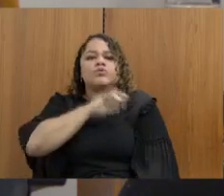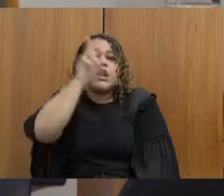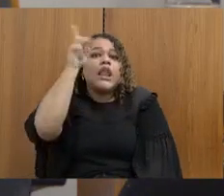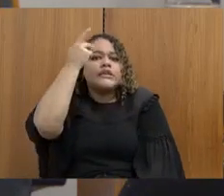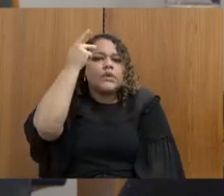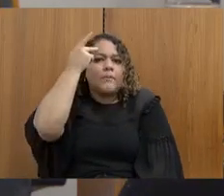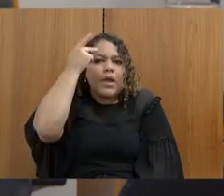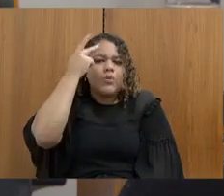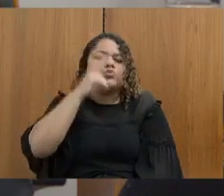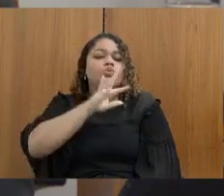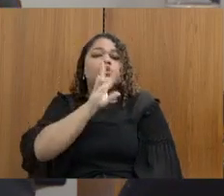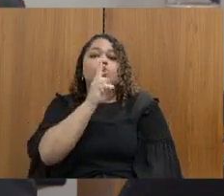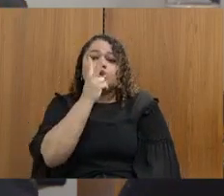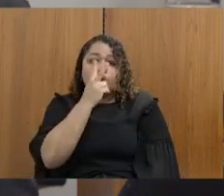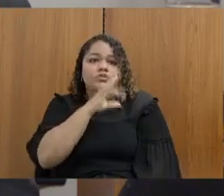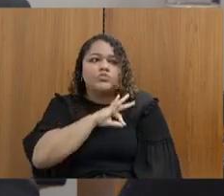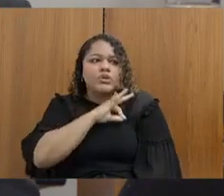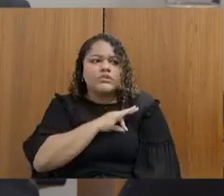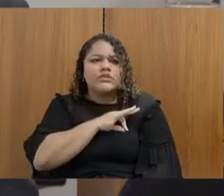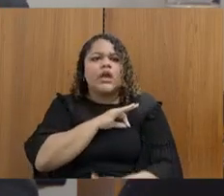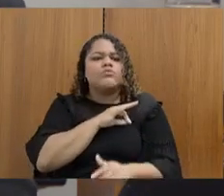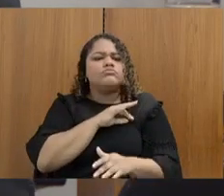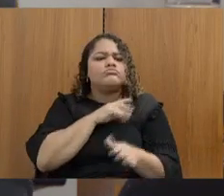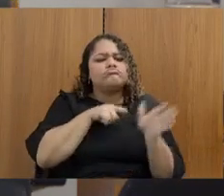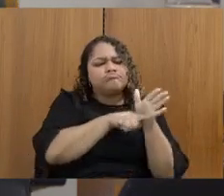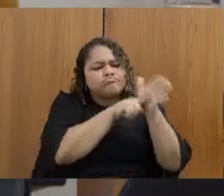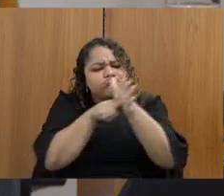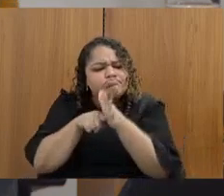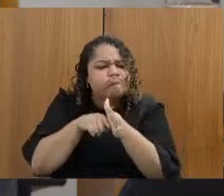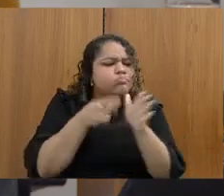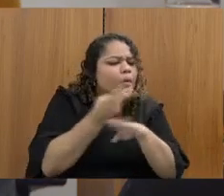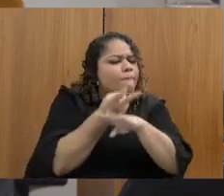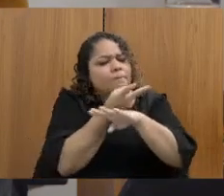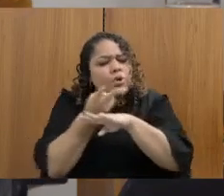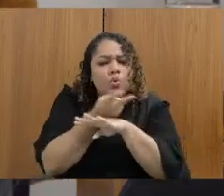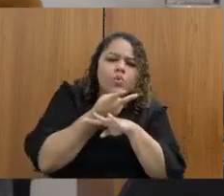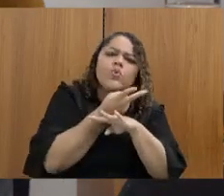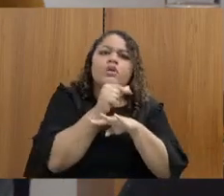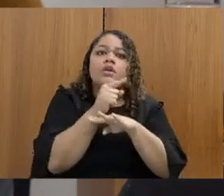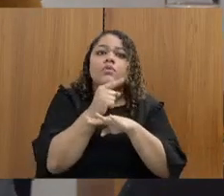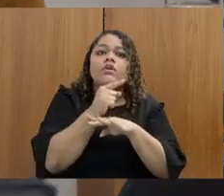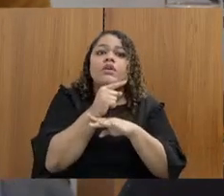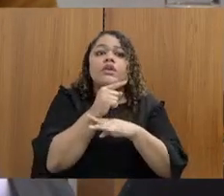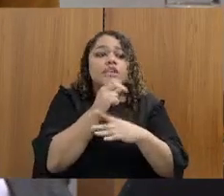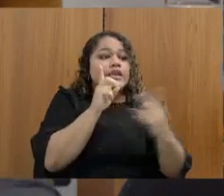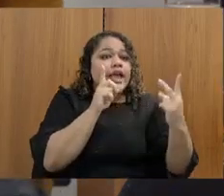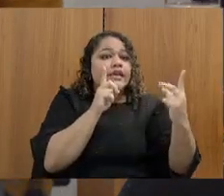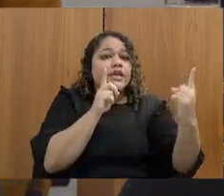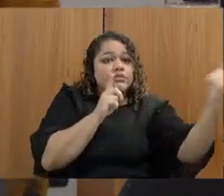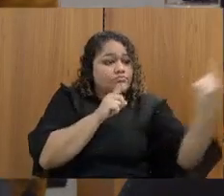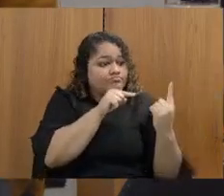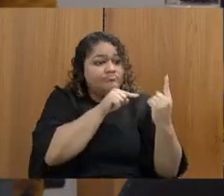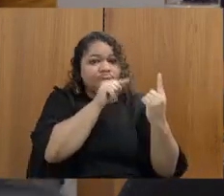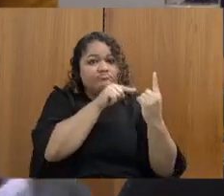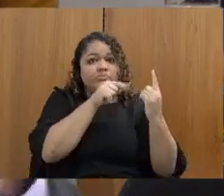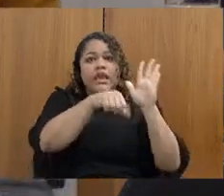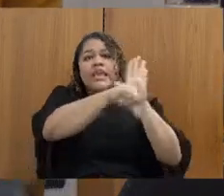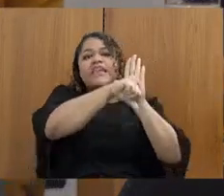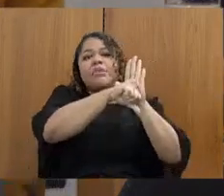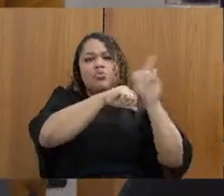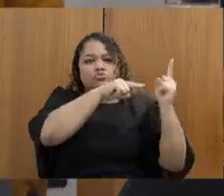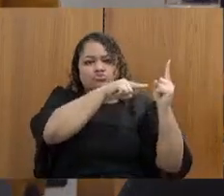arma de um deles foi tomada durante a abordagem e o cidadão, o criminoso, porque